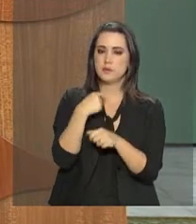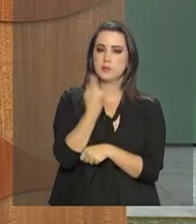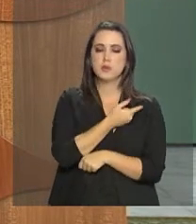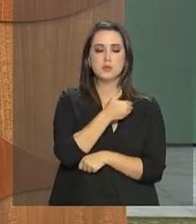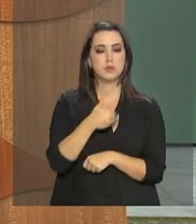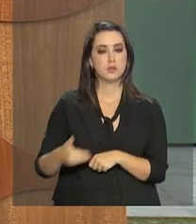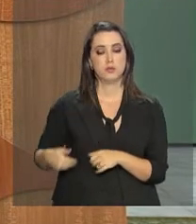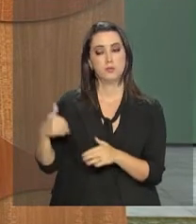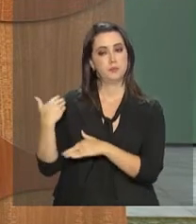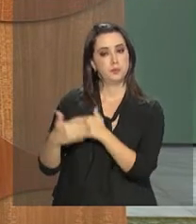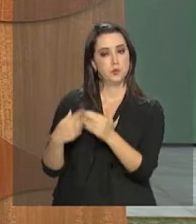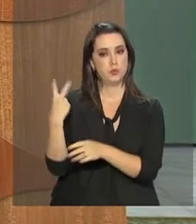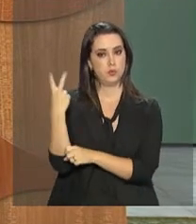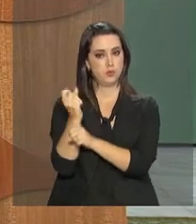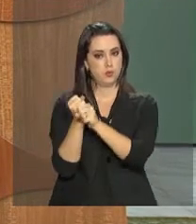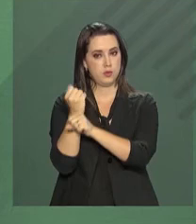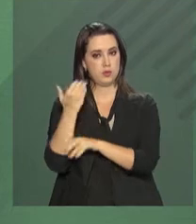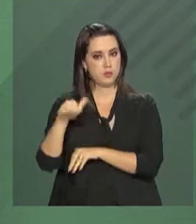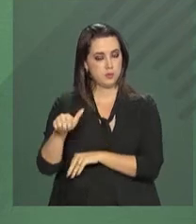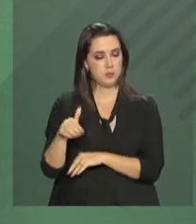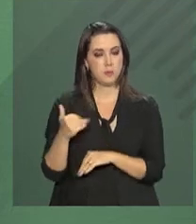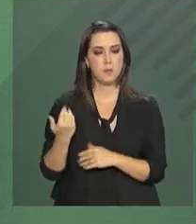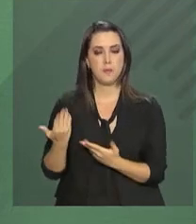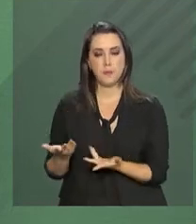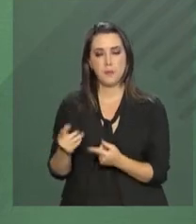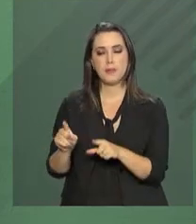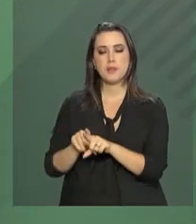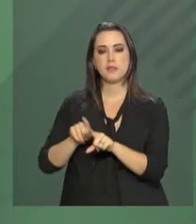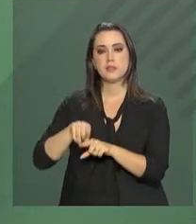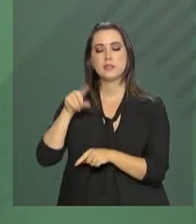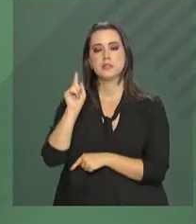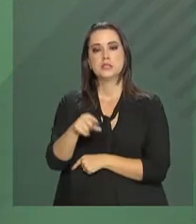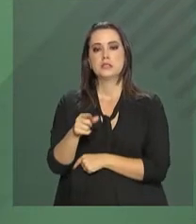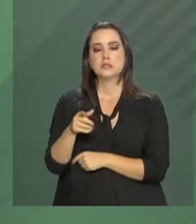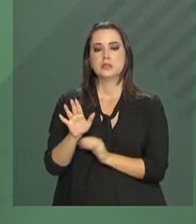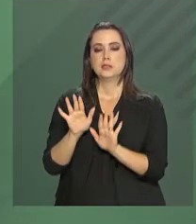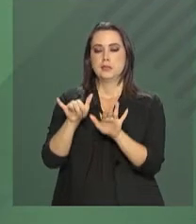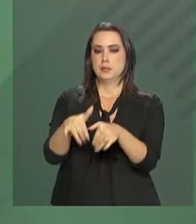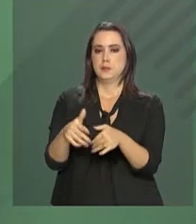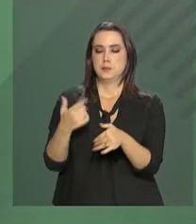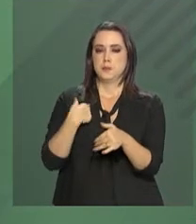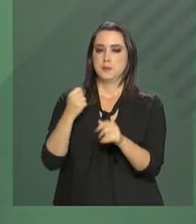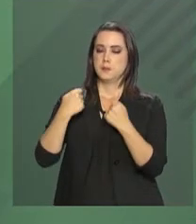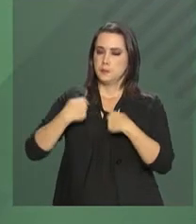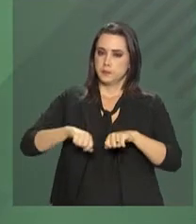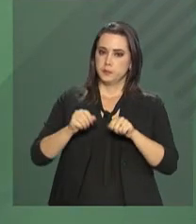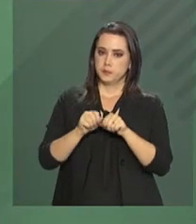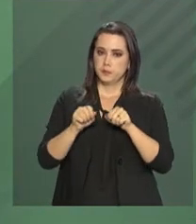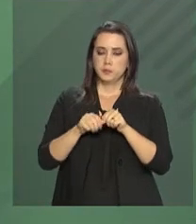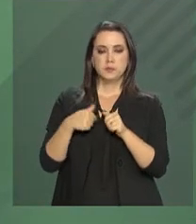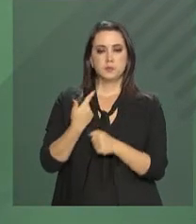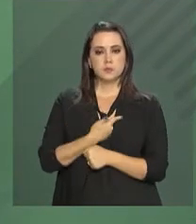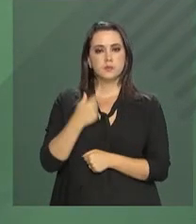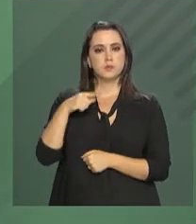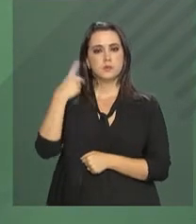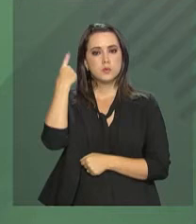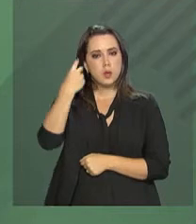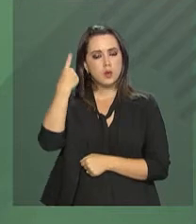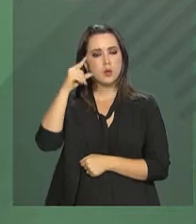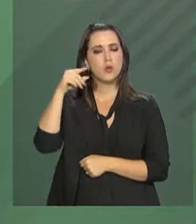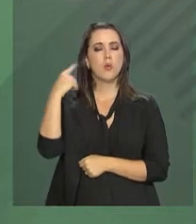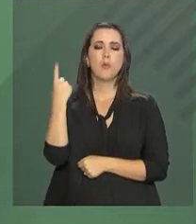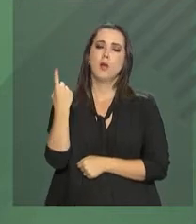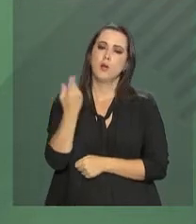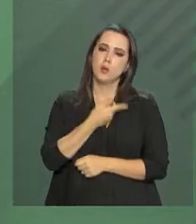nosso governo ao longo desses dois anos e meio e ainda o que resta a fazer, e naturalmente o que resta a